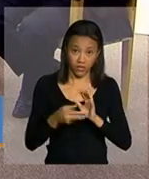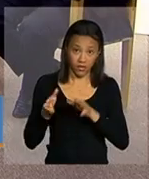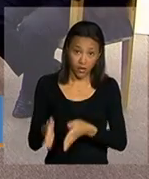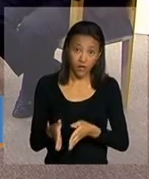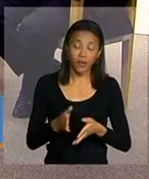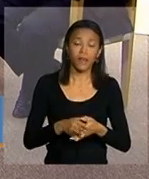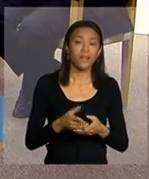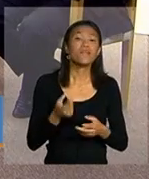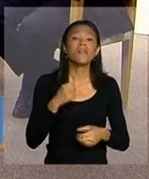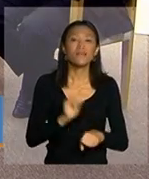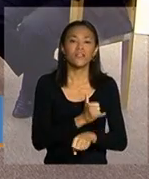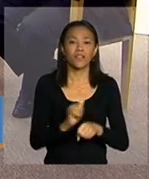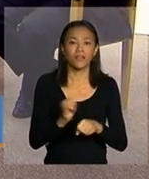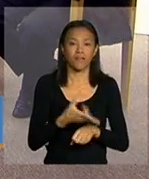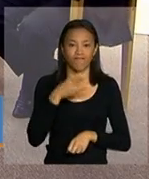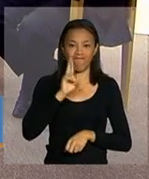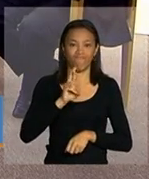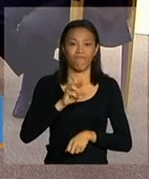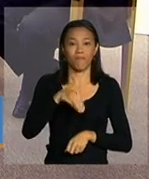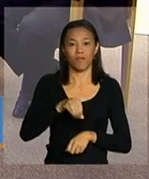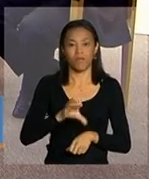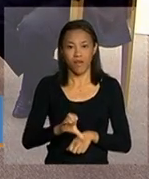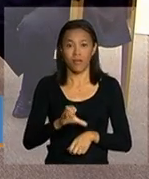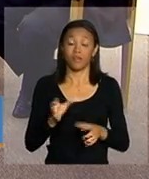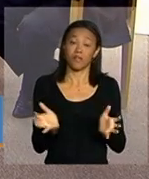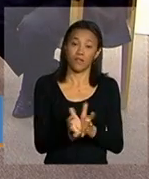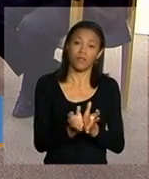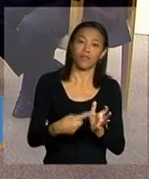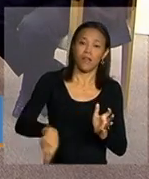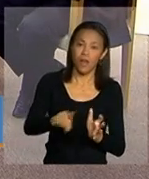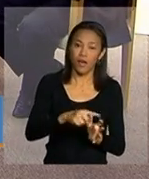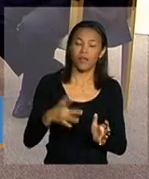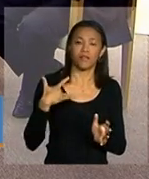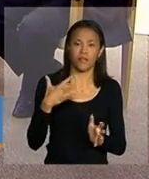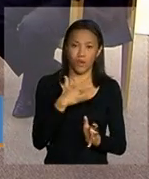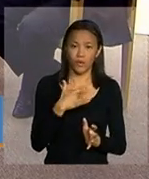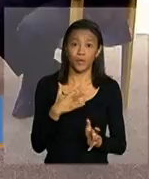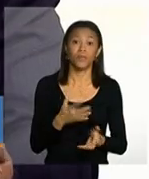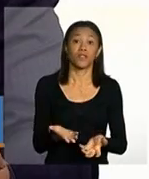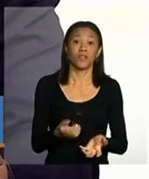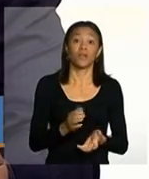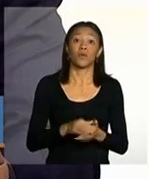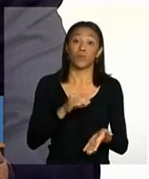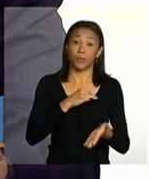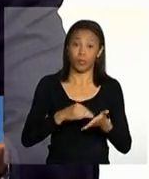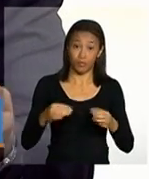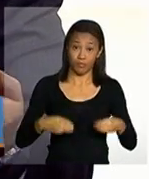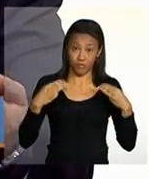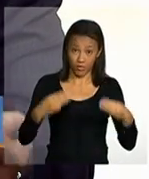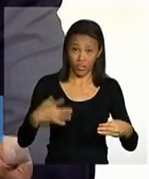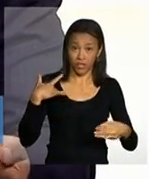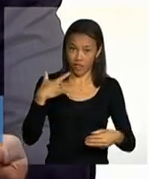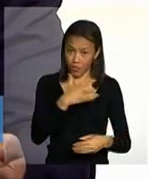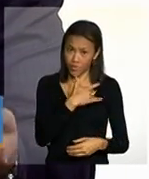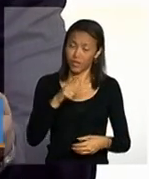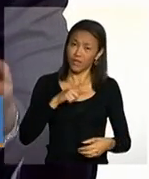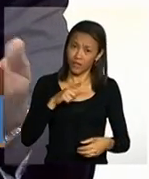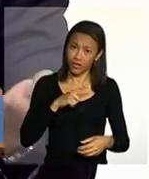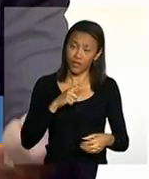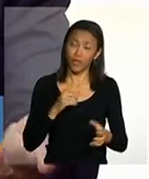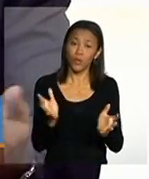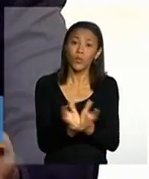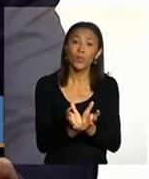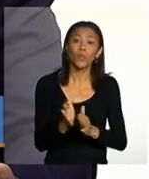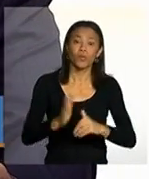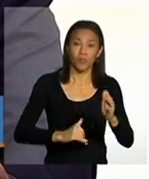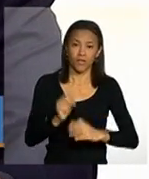é liderada pelo Ministério da Educação. Nas da Saúde, pelo Ministério da Saúde. que tem suas redes que descem aos municípios. seja, em